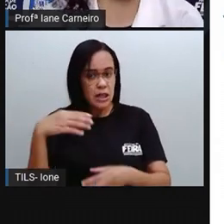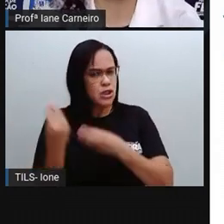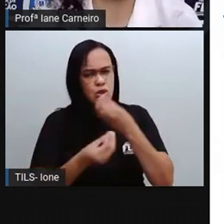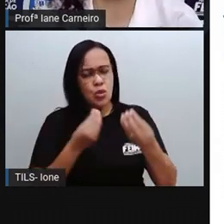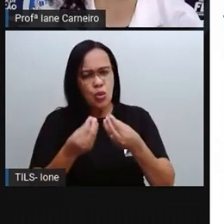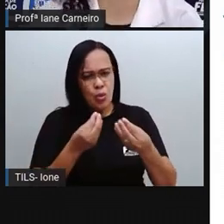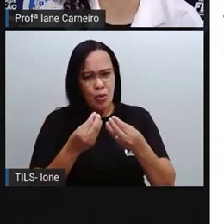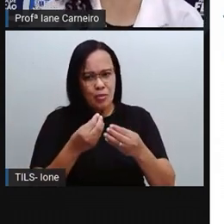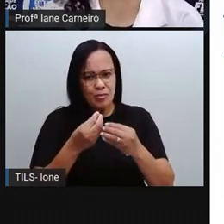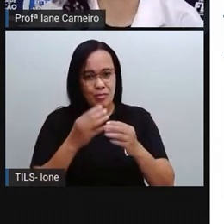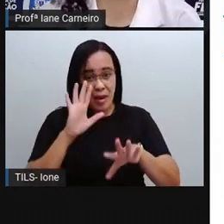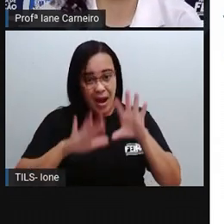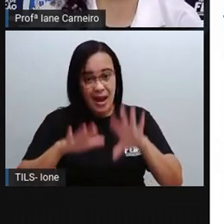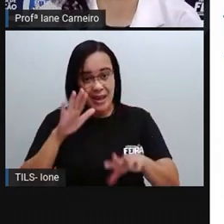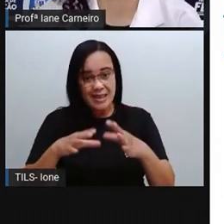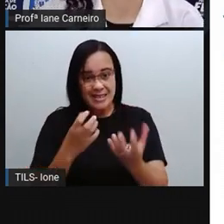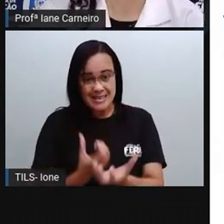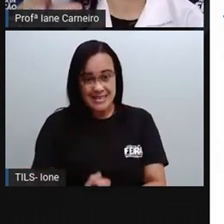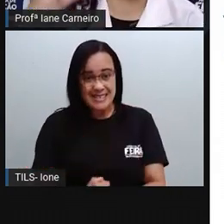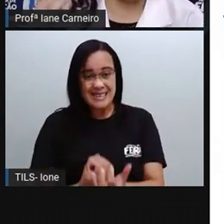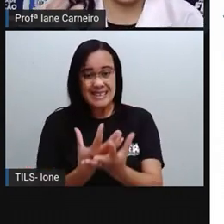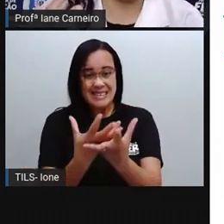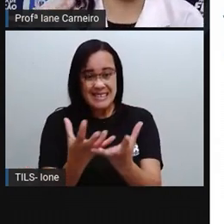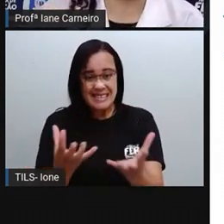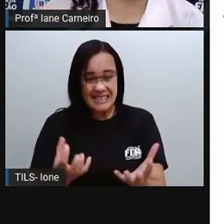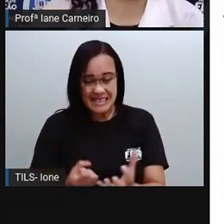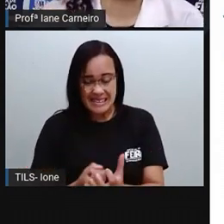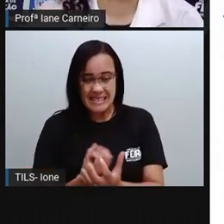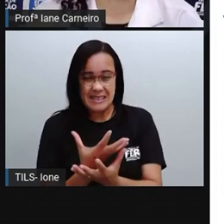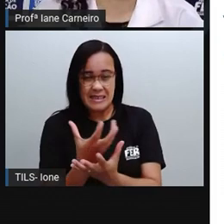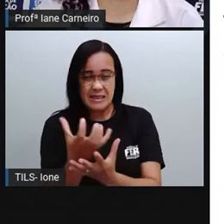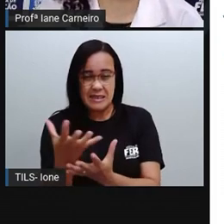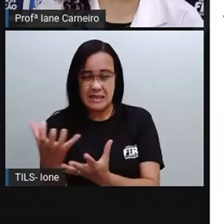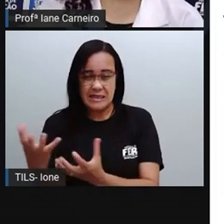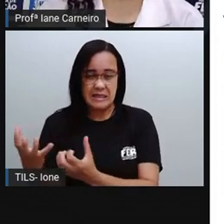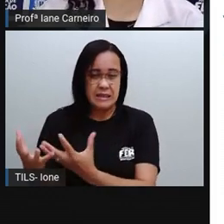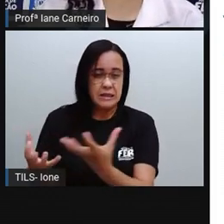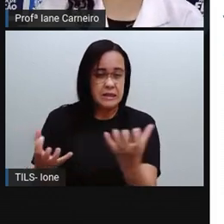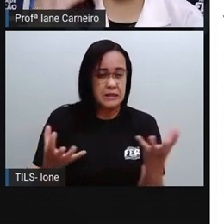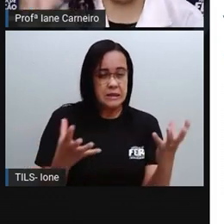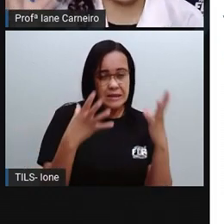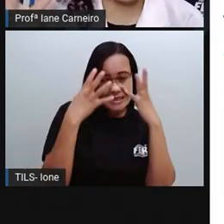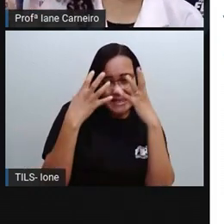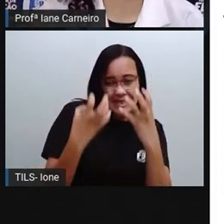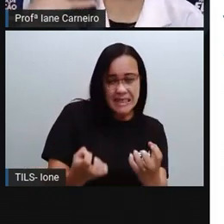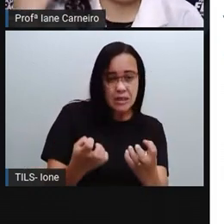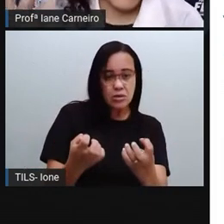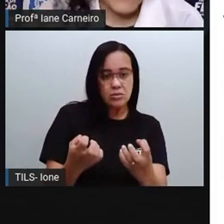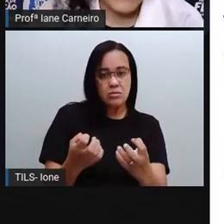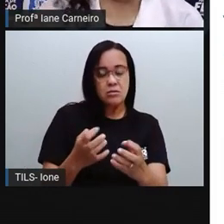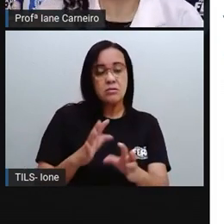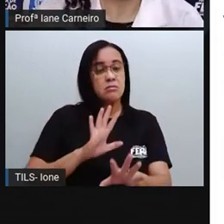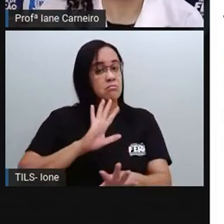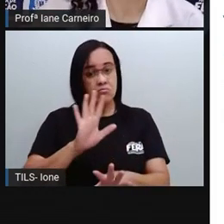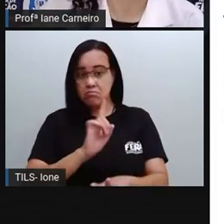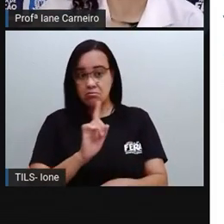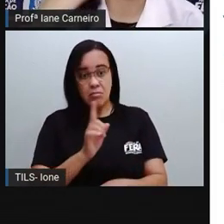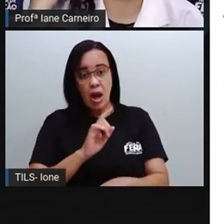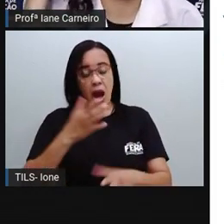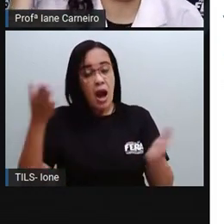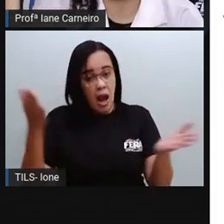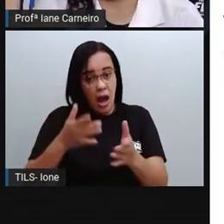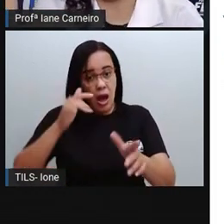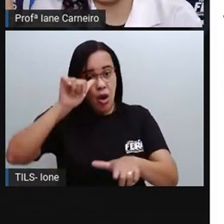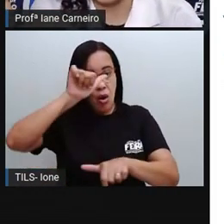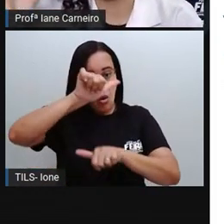de vegetação, né? Não tem um clima tão seco, né? Então, o clima da região nordeste é um clima variado também. Então, tem o